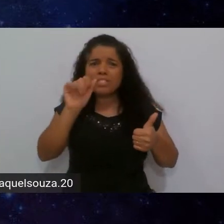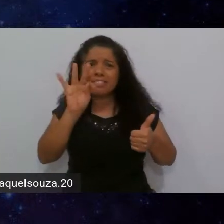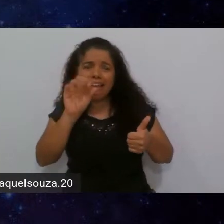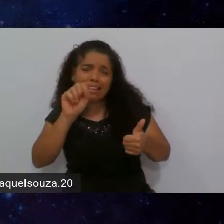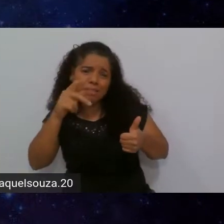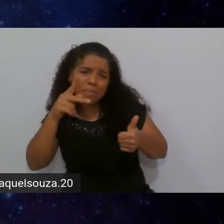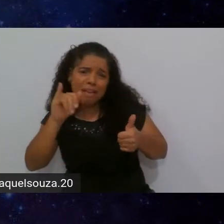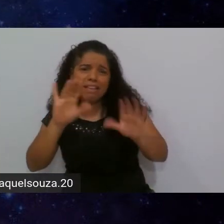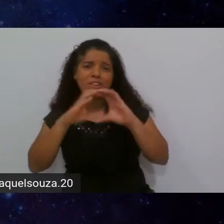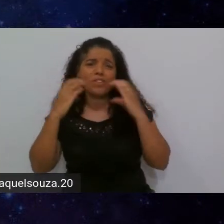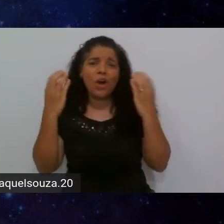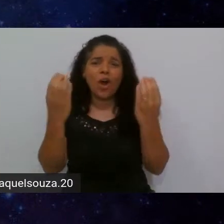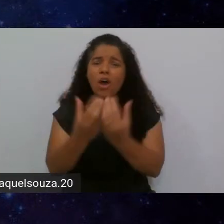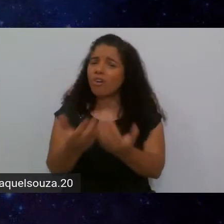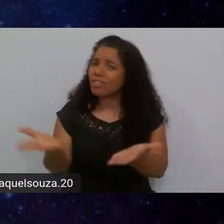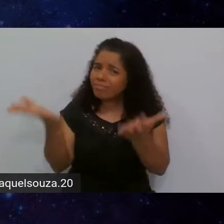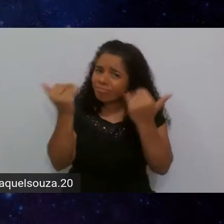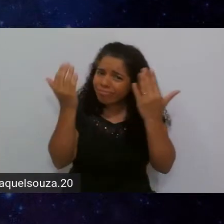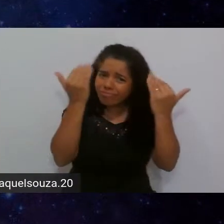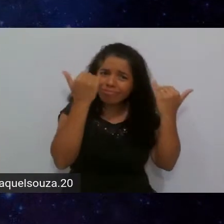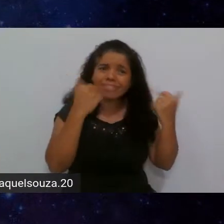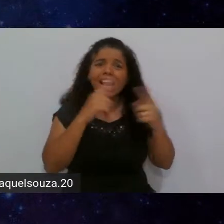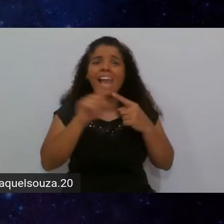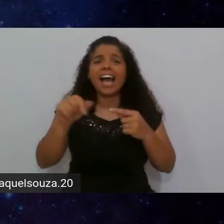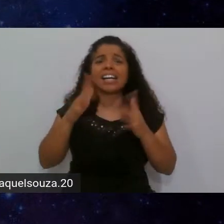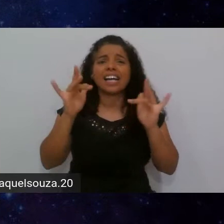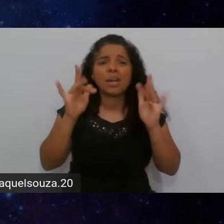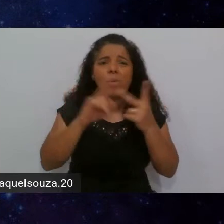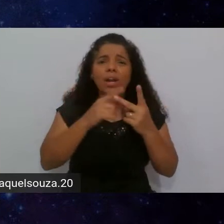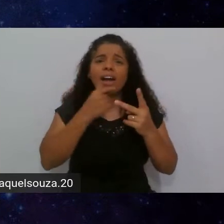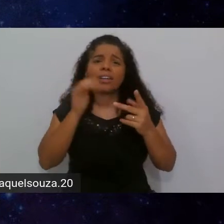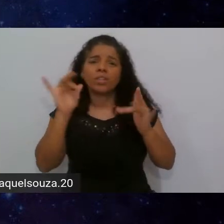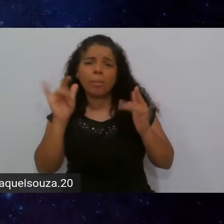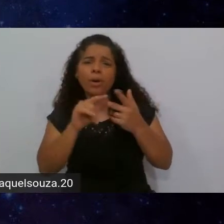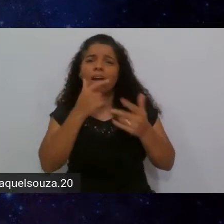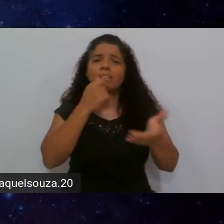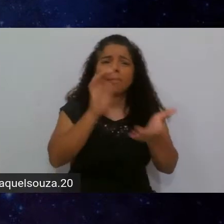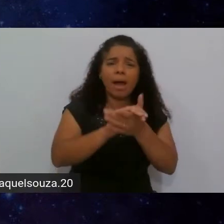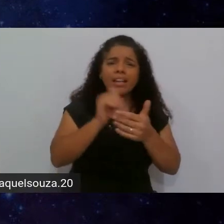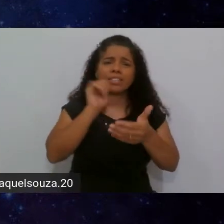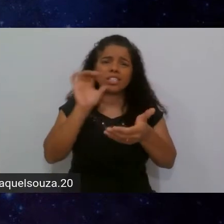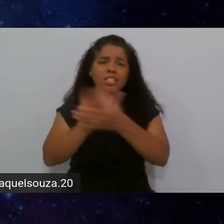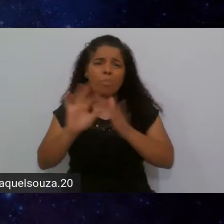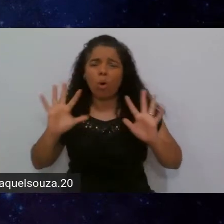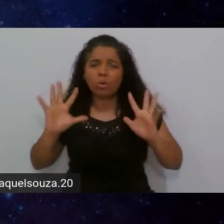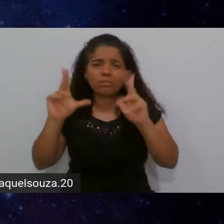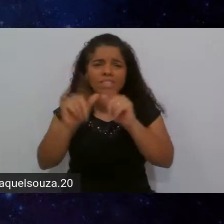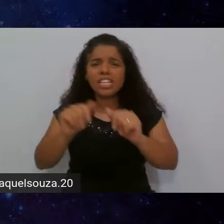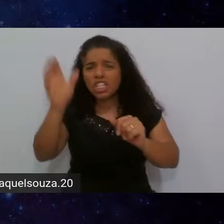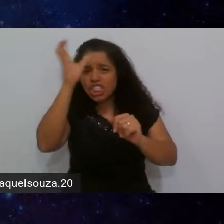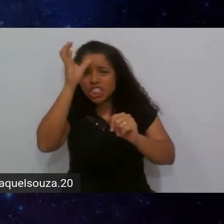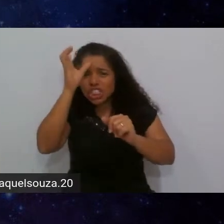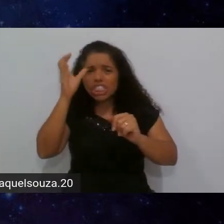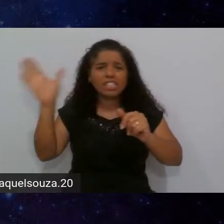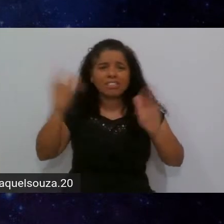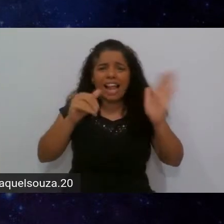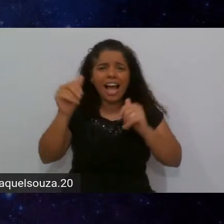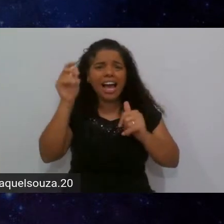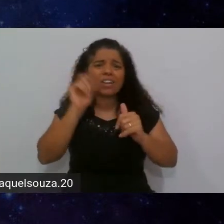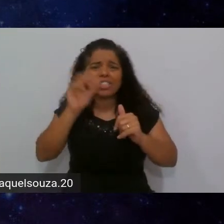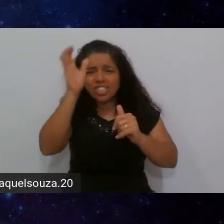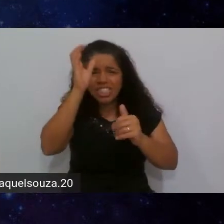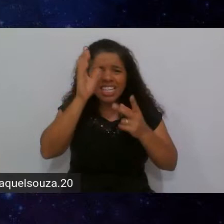conference traga o seu namorado sua namorada seu marido sua esposa traga seu tio traga sua tia